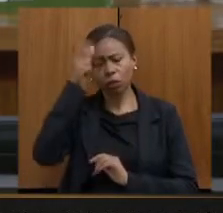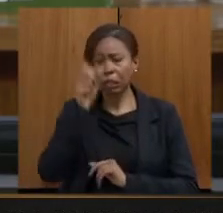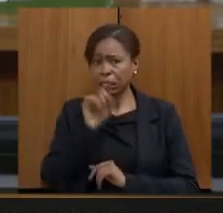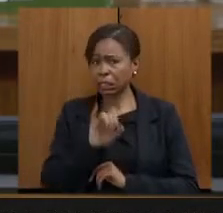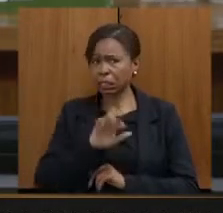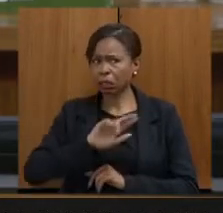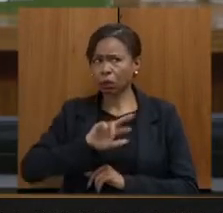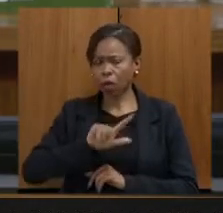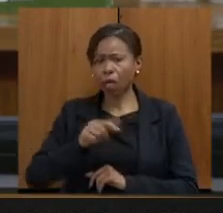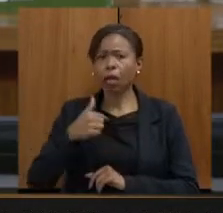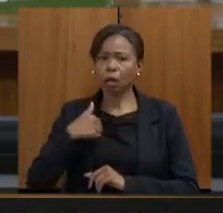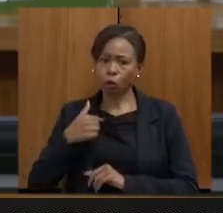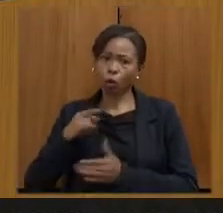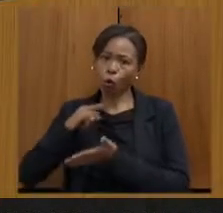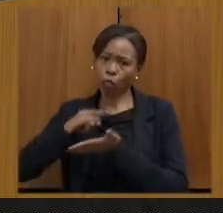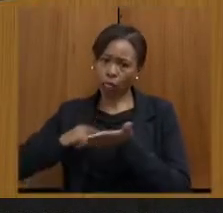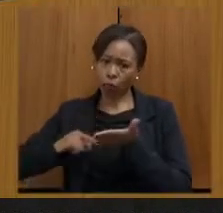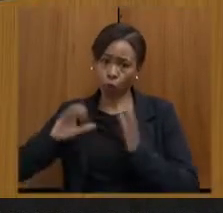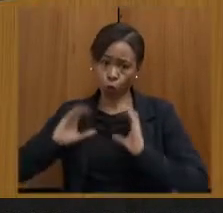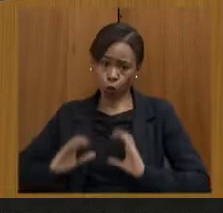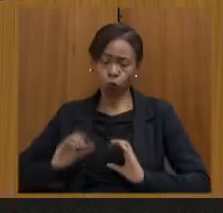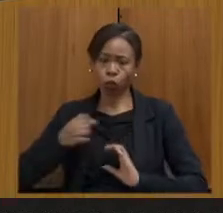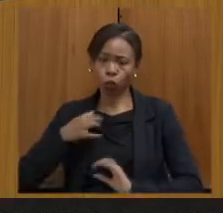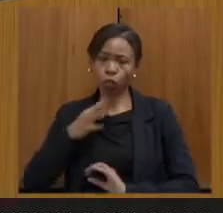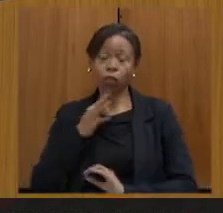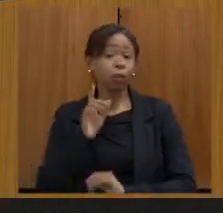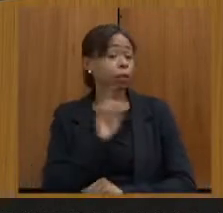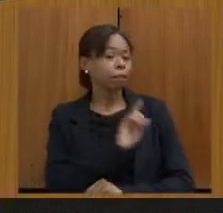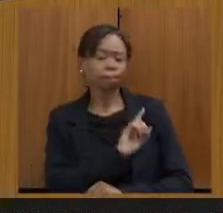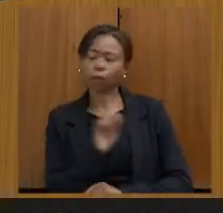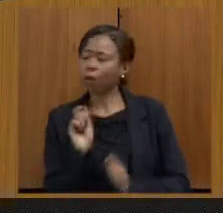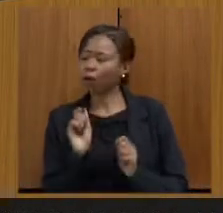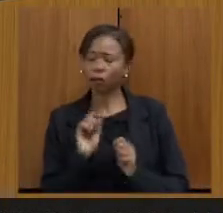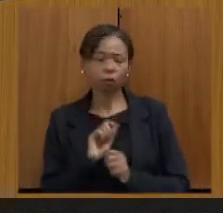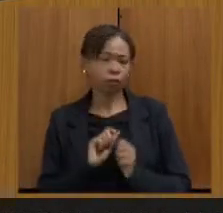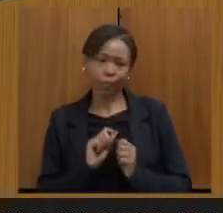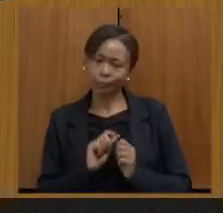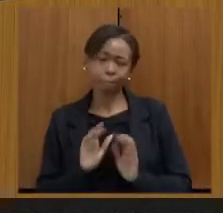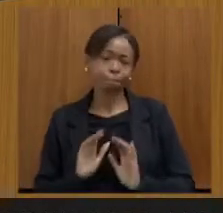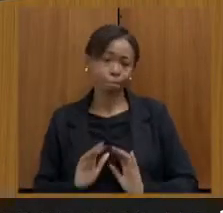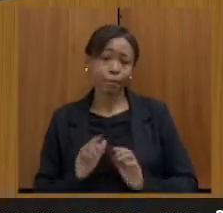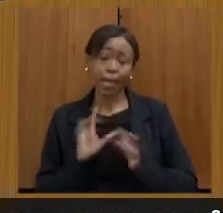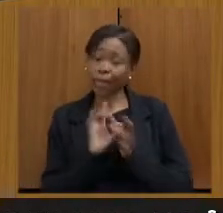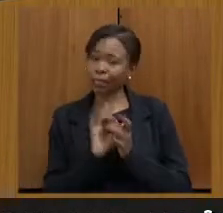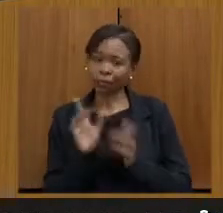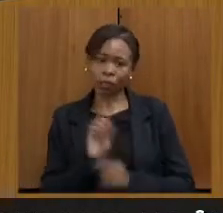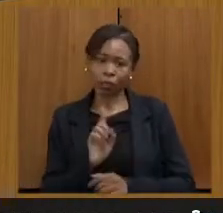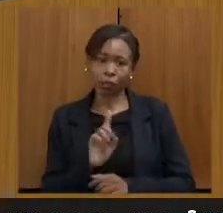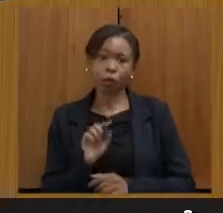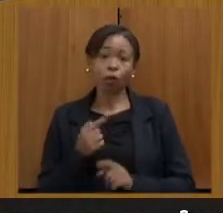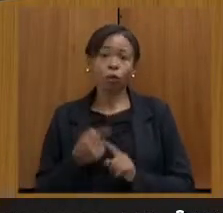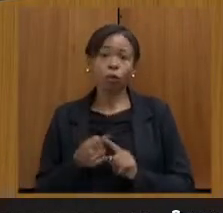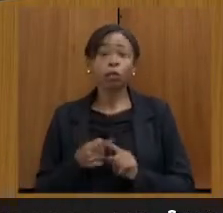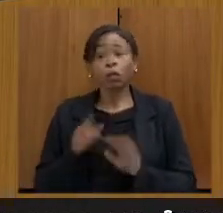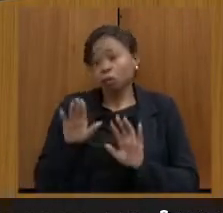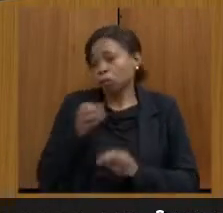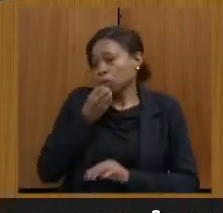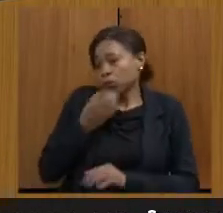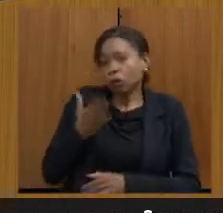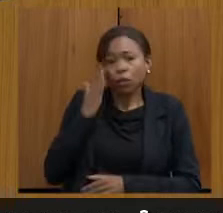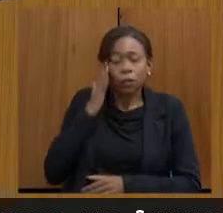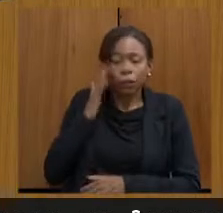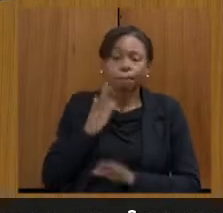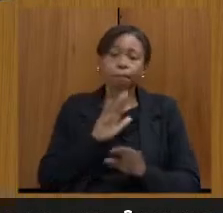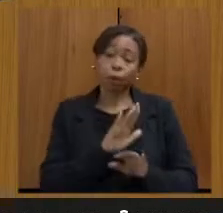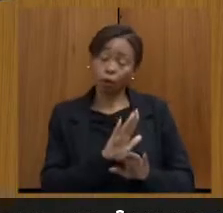o termo de conduta eu conheço bem. Não, não foi. A autorização foi pela... Bom saber, bom saber. O